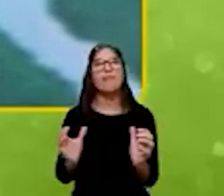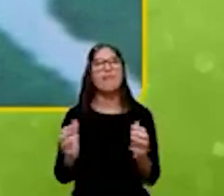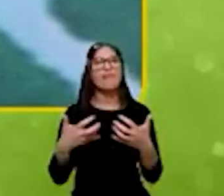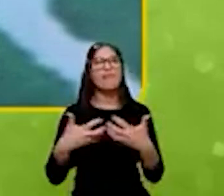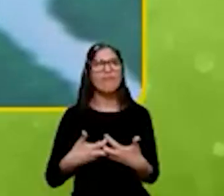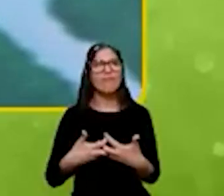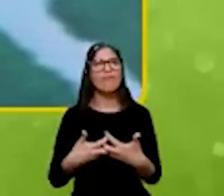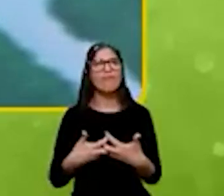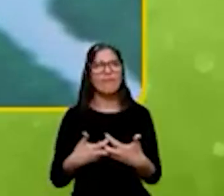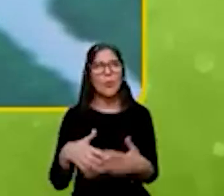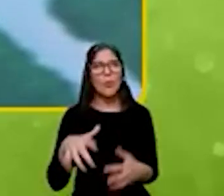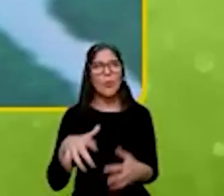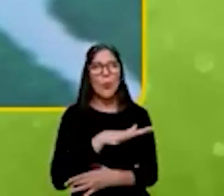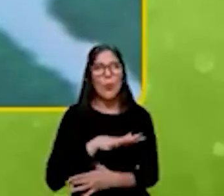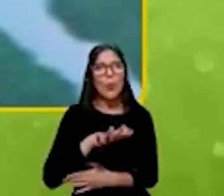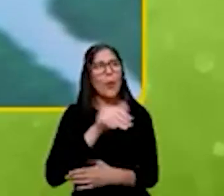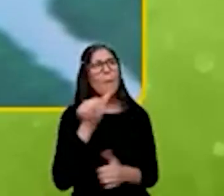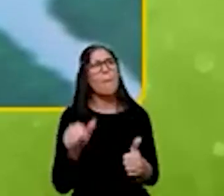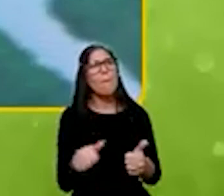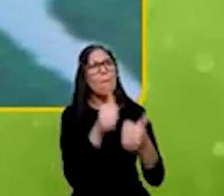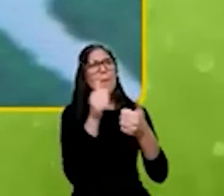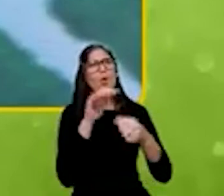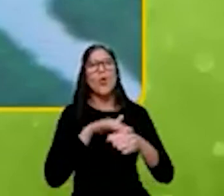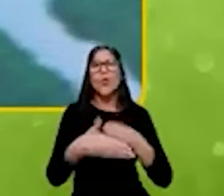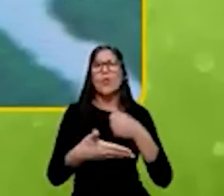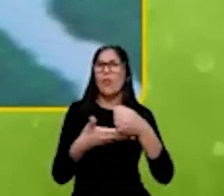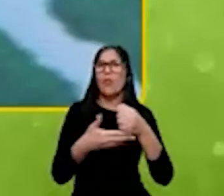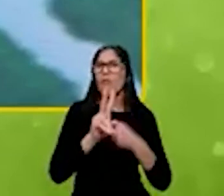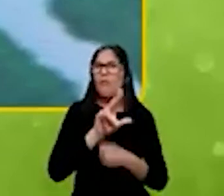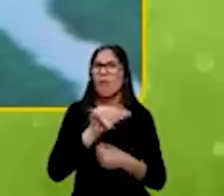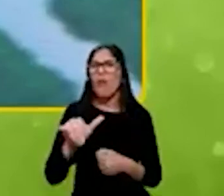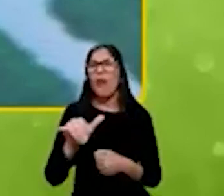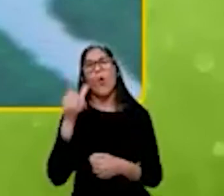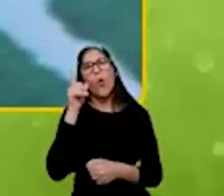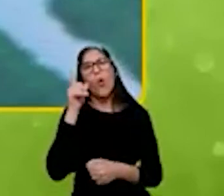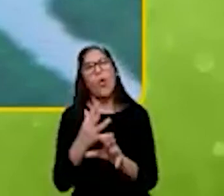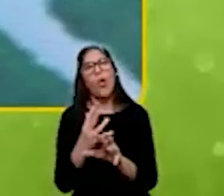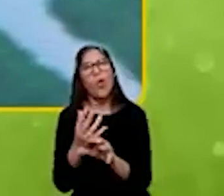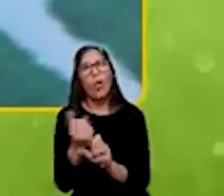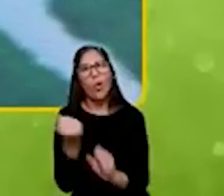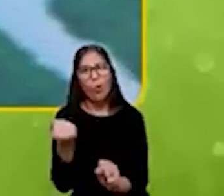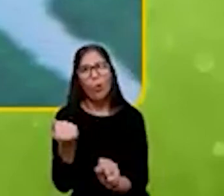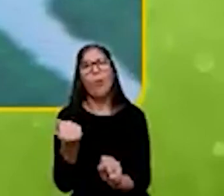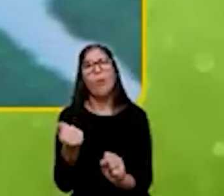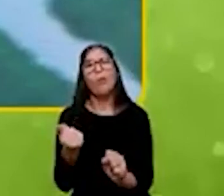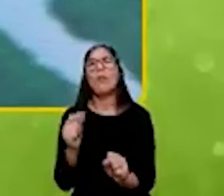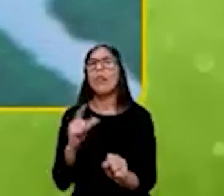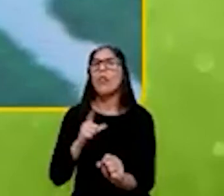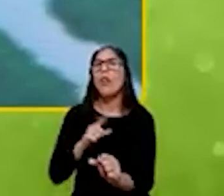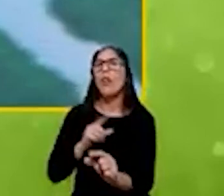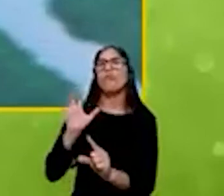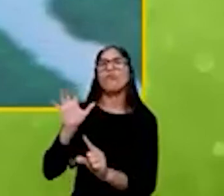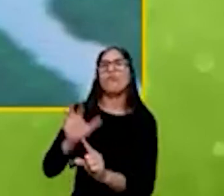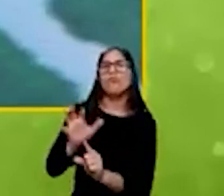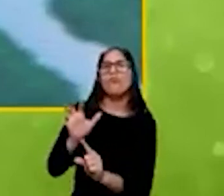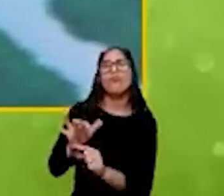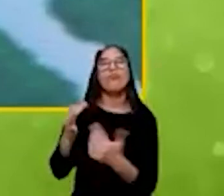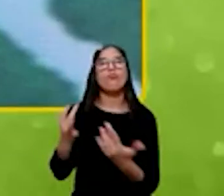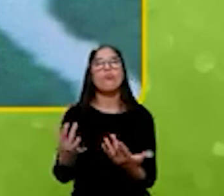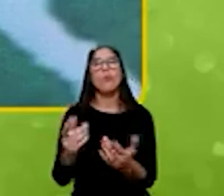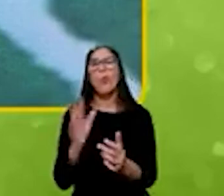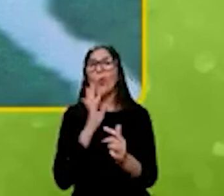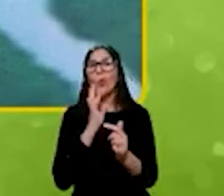mais sustentável vão gerar valor econômico de impacto geração de conhecimento e